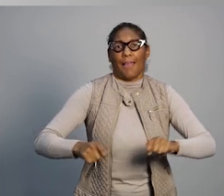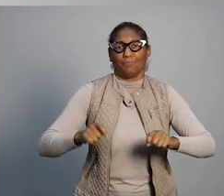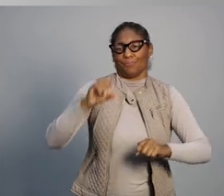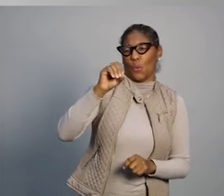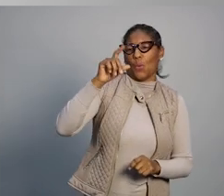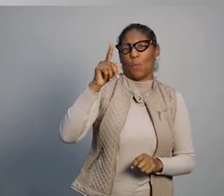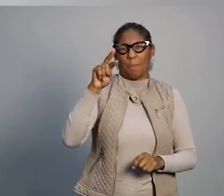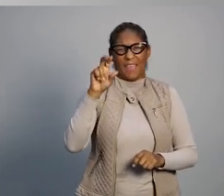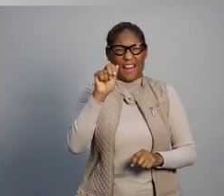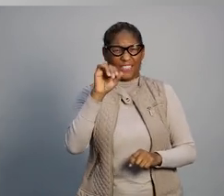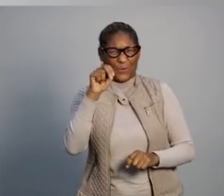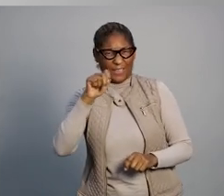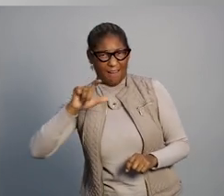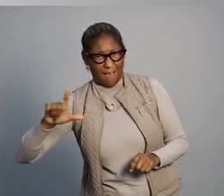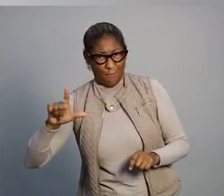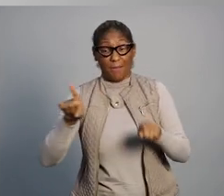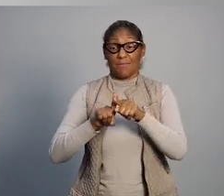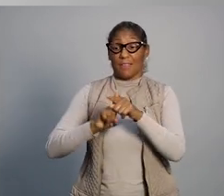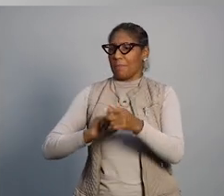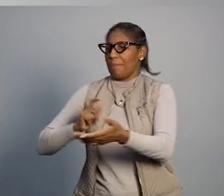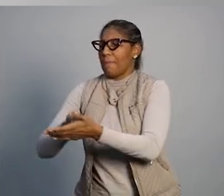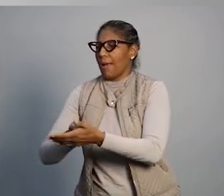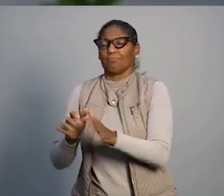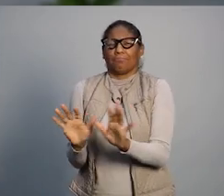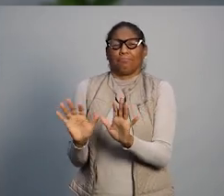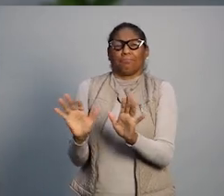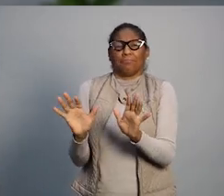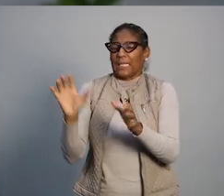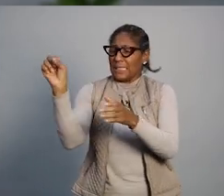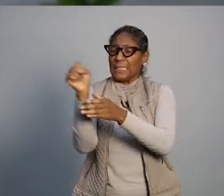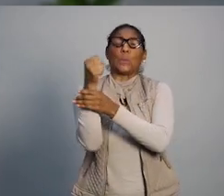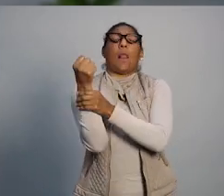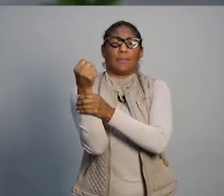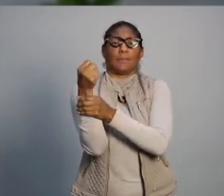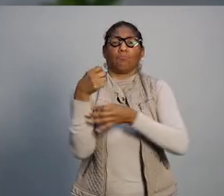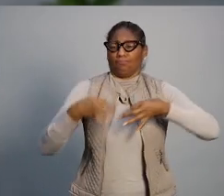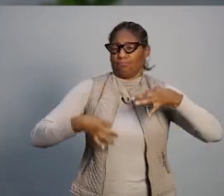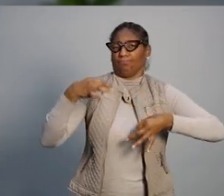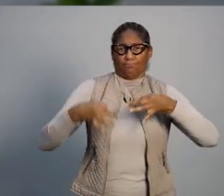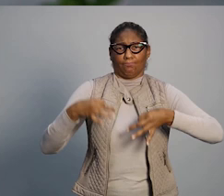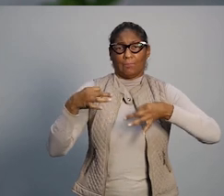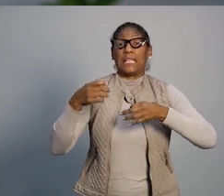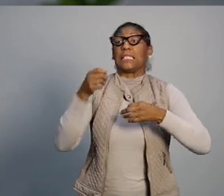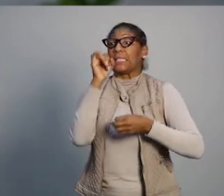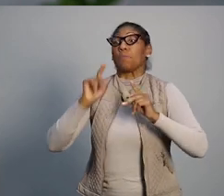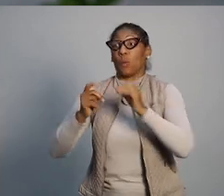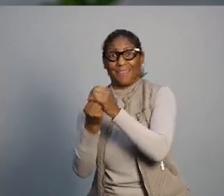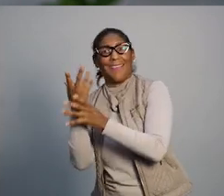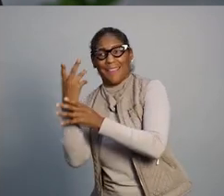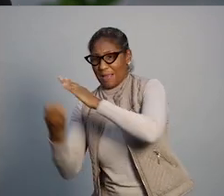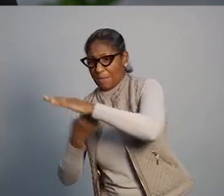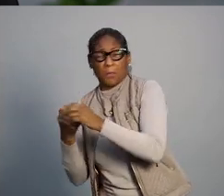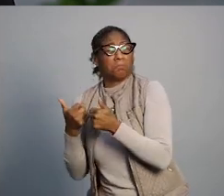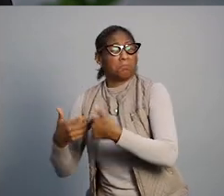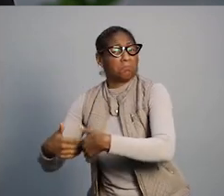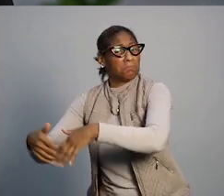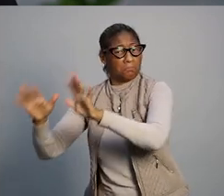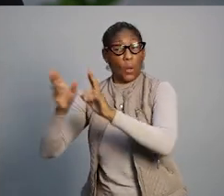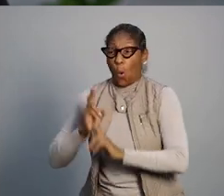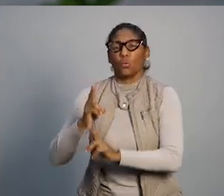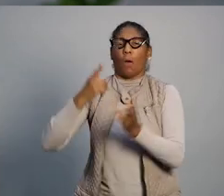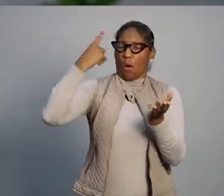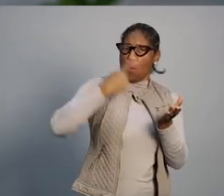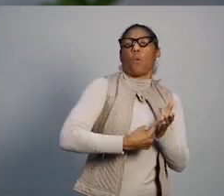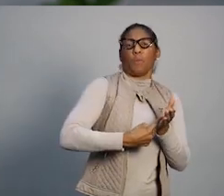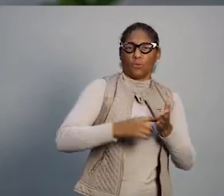simplificação do sistema com uma eficácia operacional, com redução de custos e com mais segurança jurídica